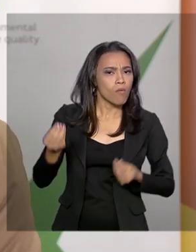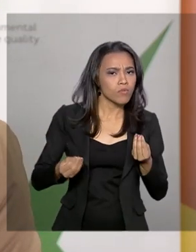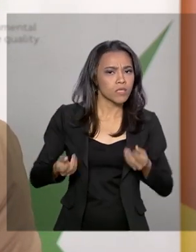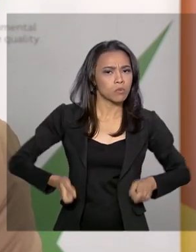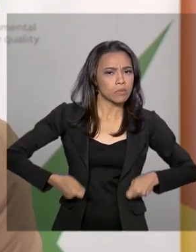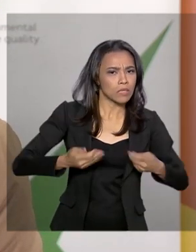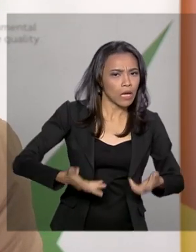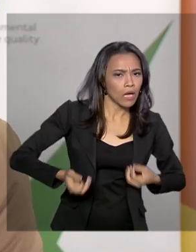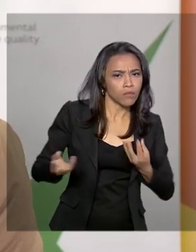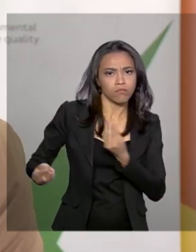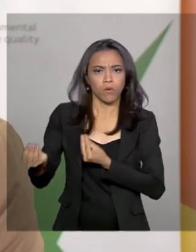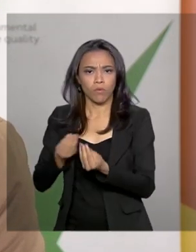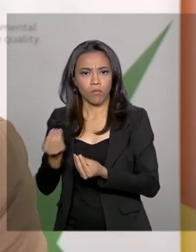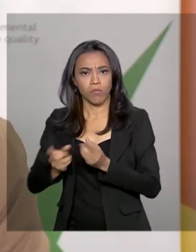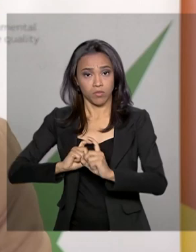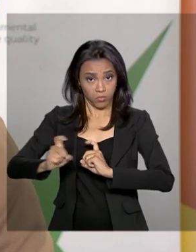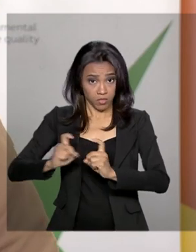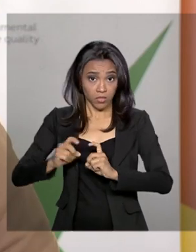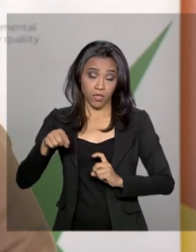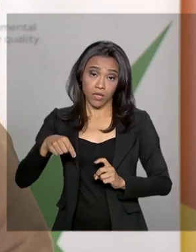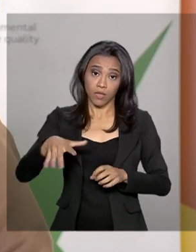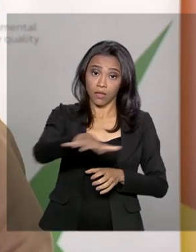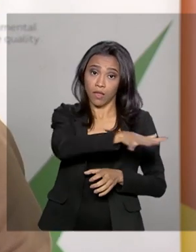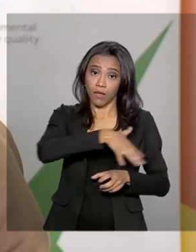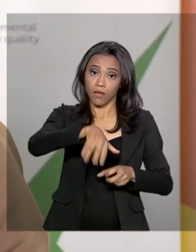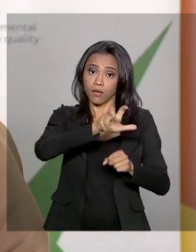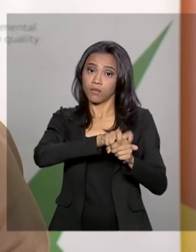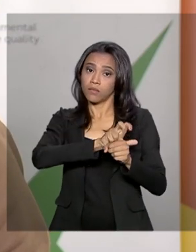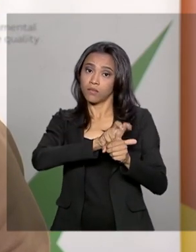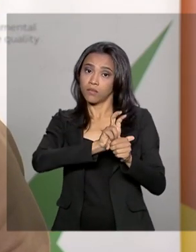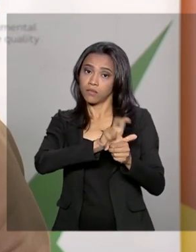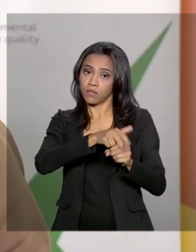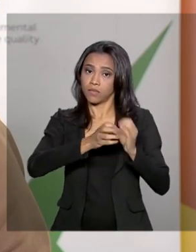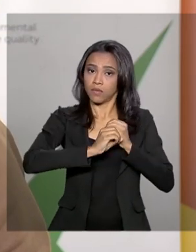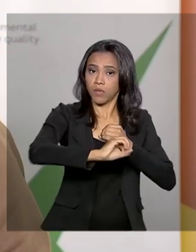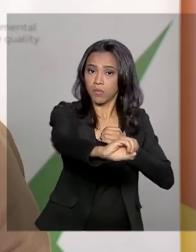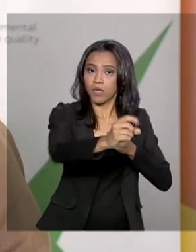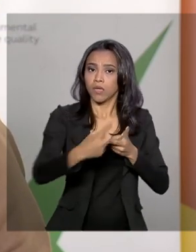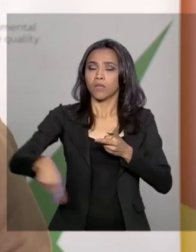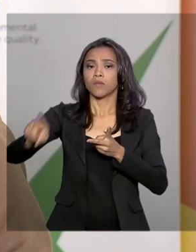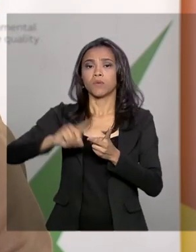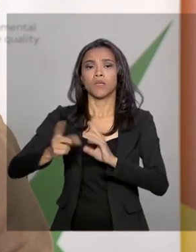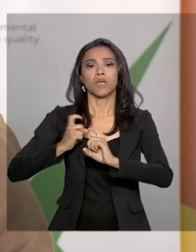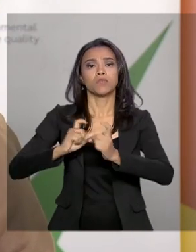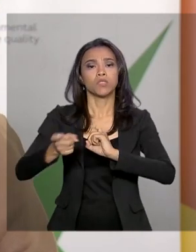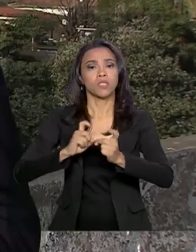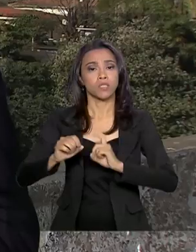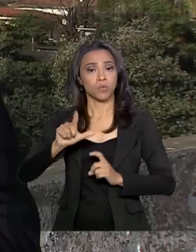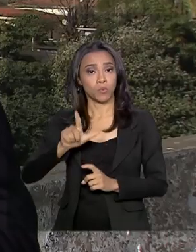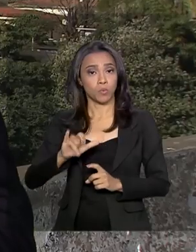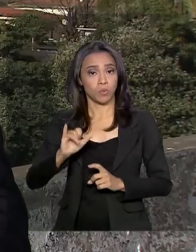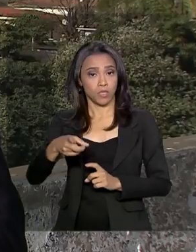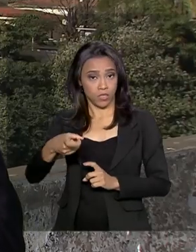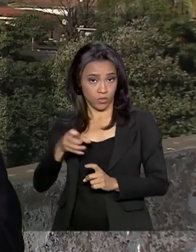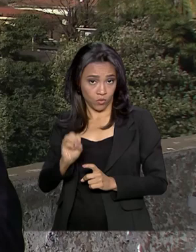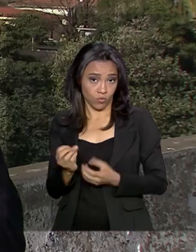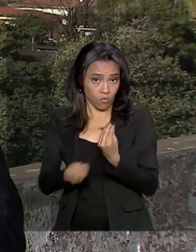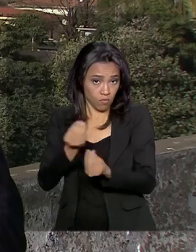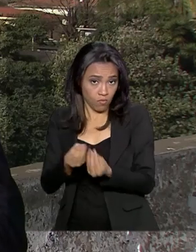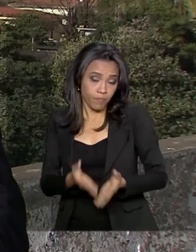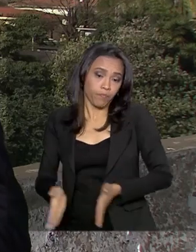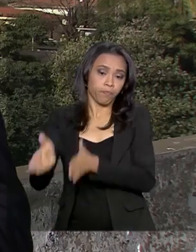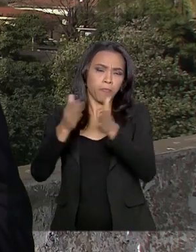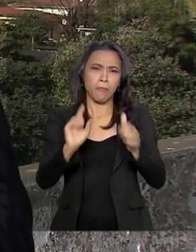tanto a questão do saneamento quanto temas de gestão do lixo, dos resíduos sólidos. Pela primeira vez, um